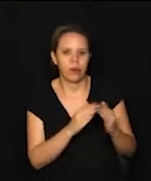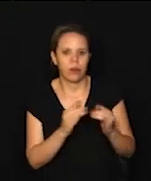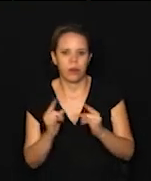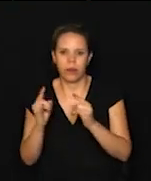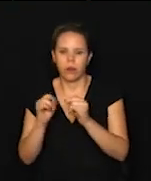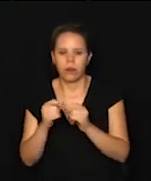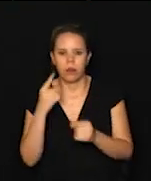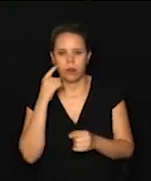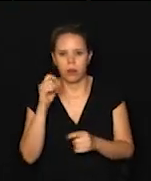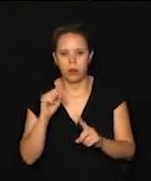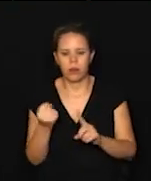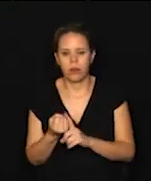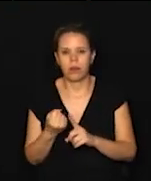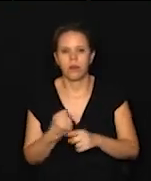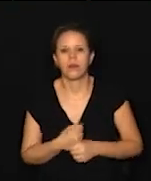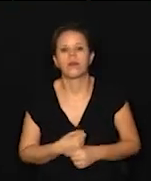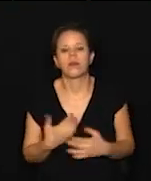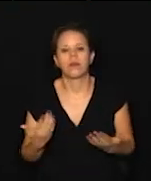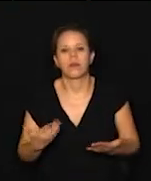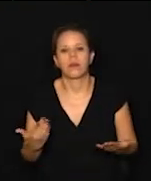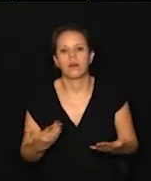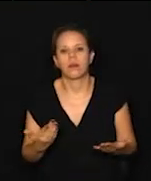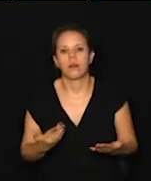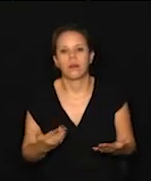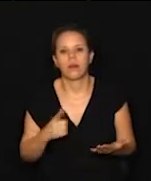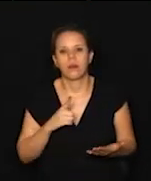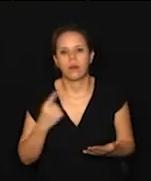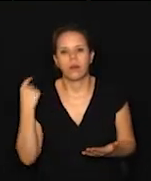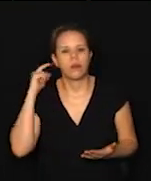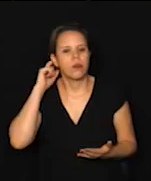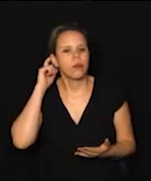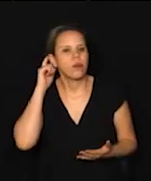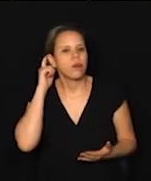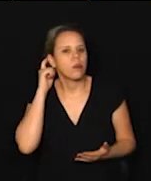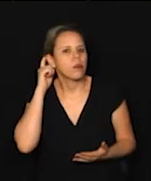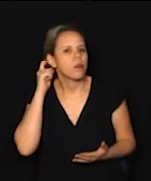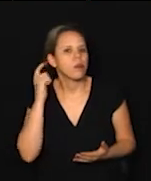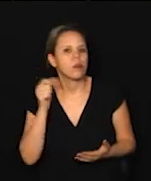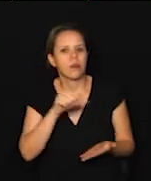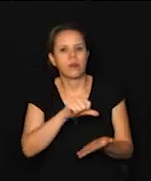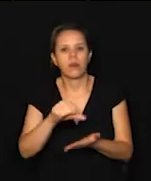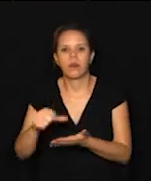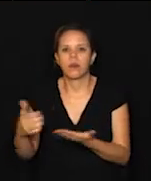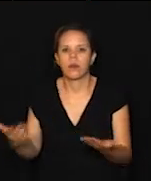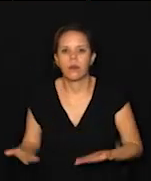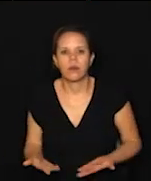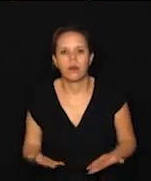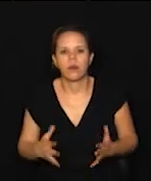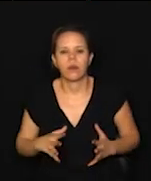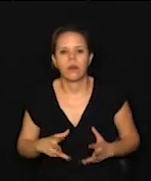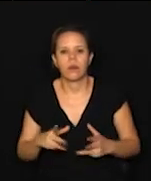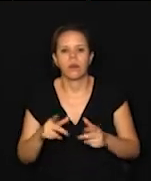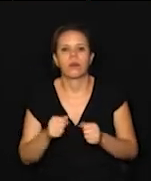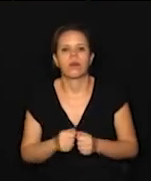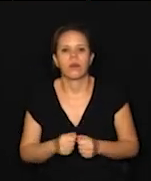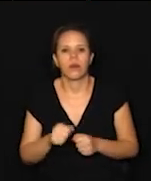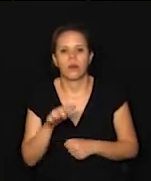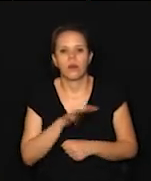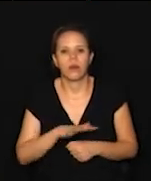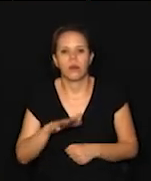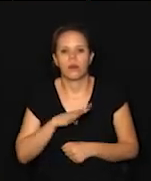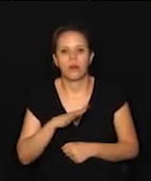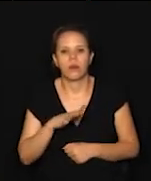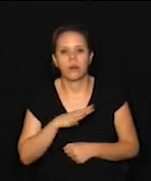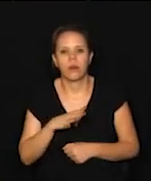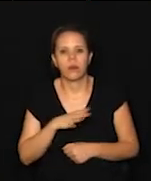de interesse social, que hoje a gente tinha antigamente algumas áreas. Hoje praticamente todas as áreas da